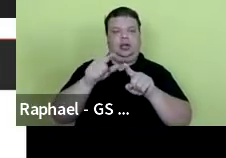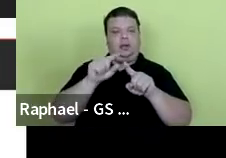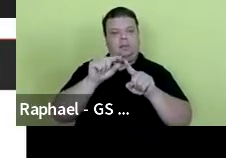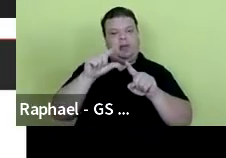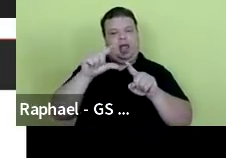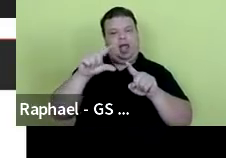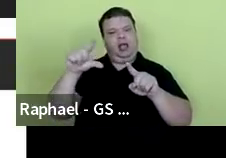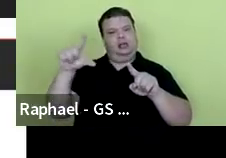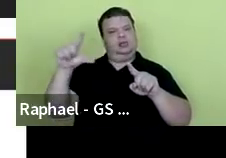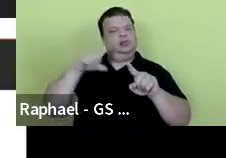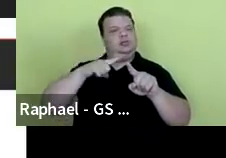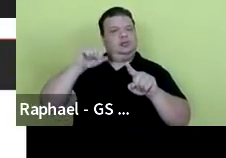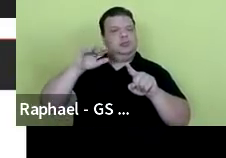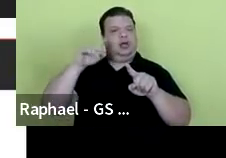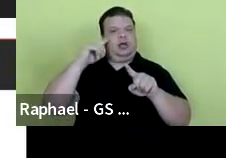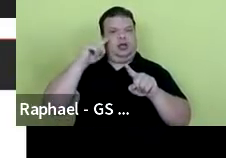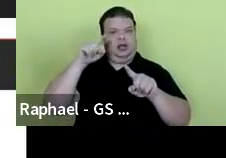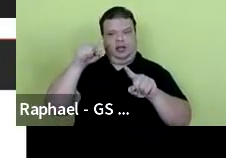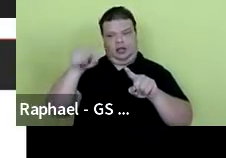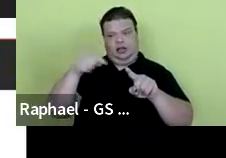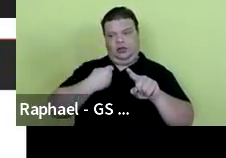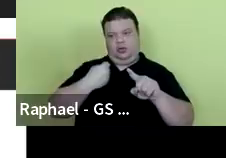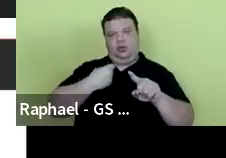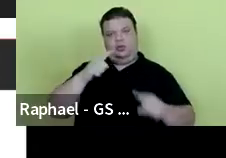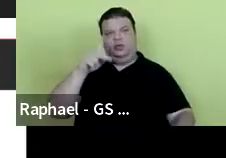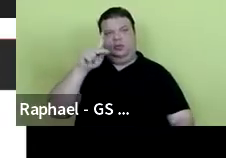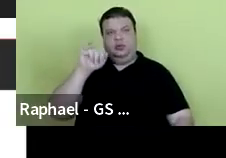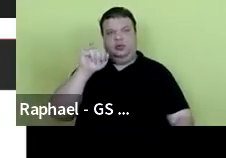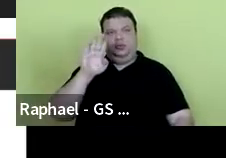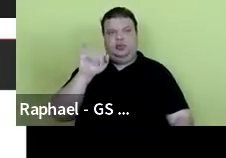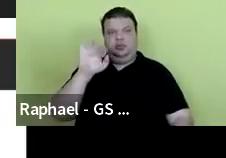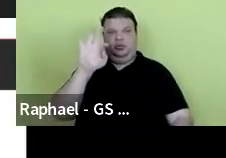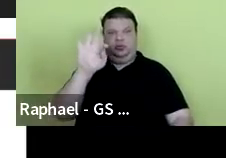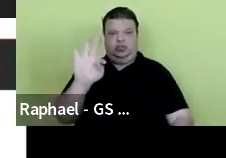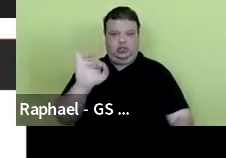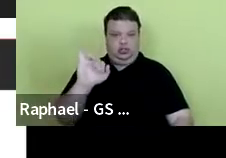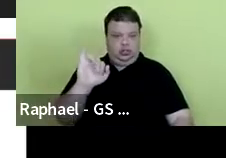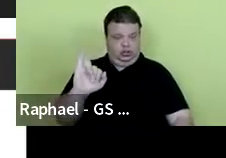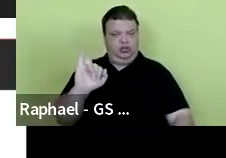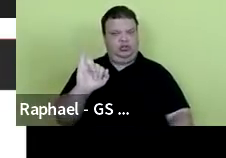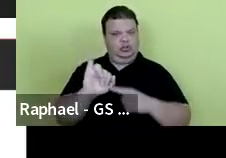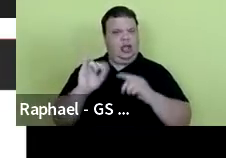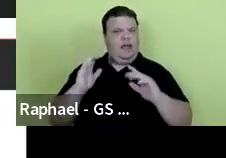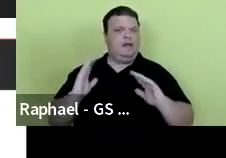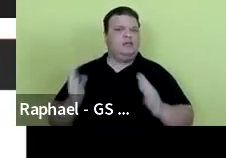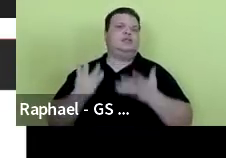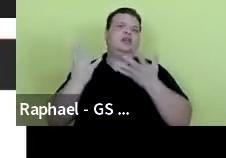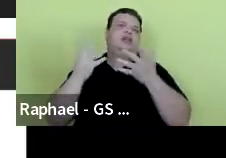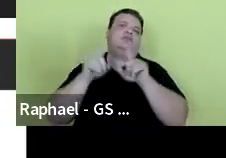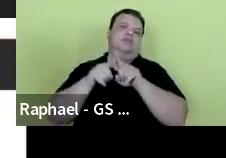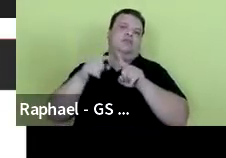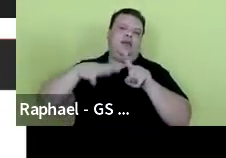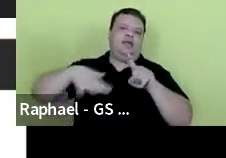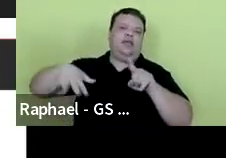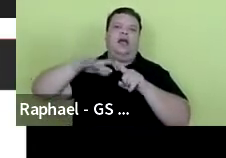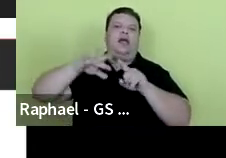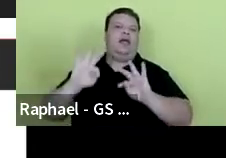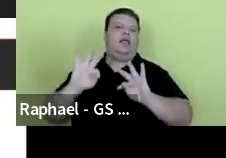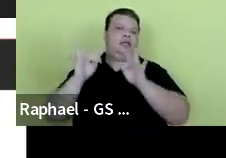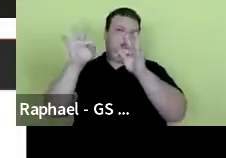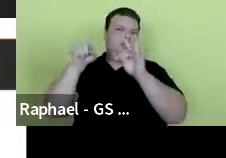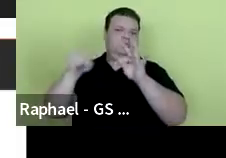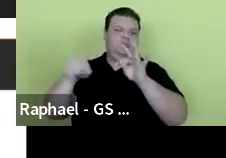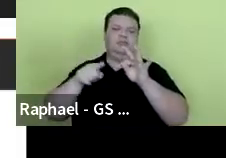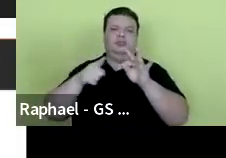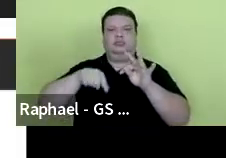acrescenta de número de bolsistas PIBIC, que tem incentivado muito para a área tecnológica e isso